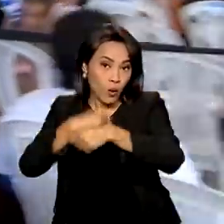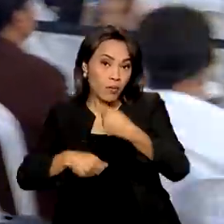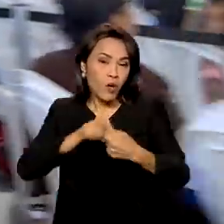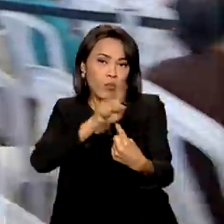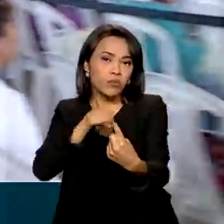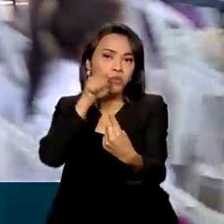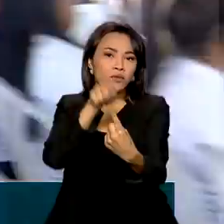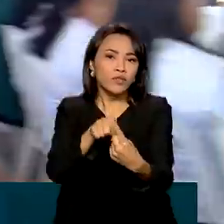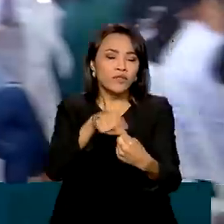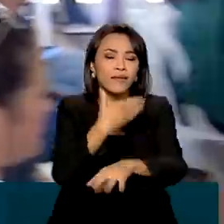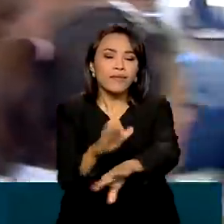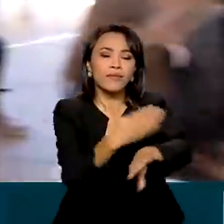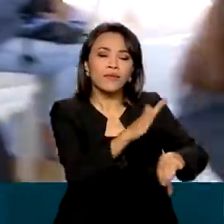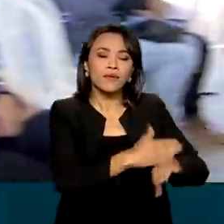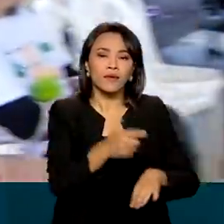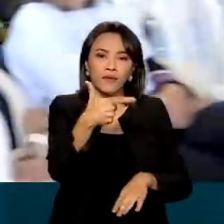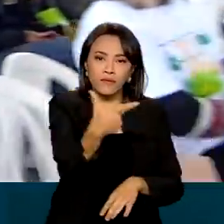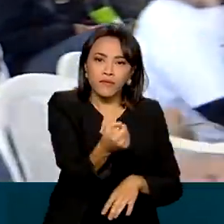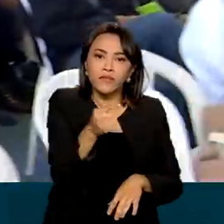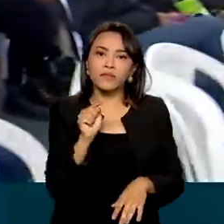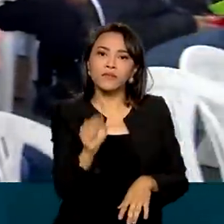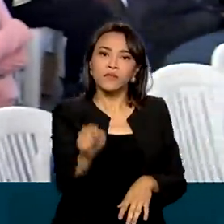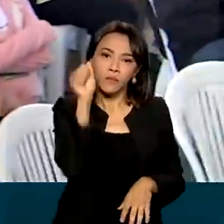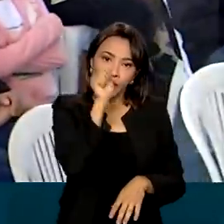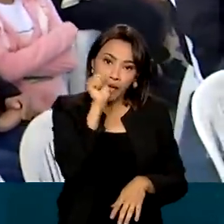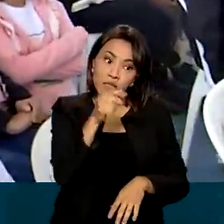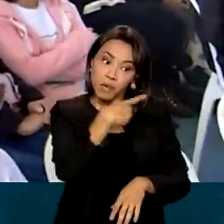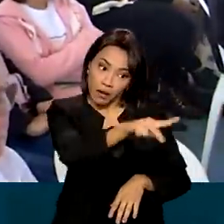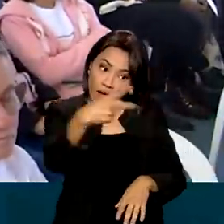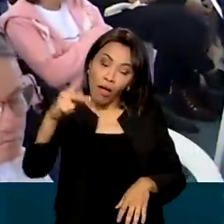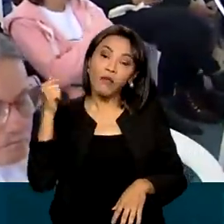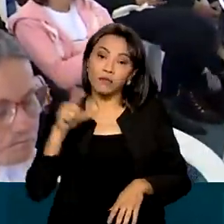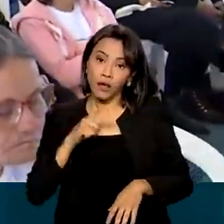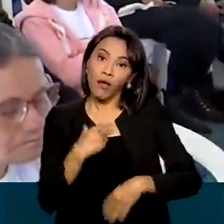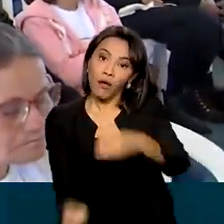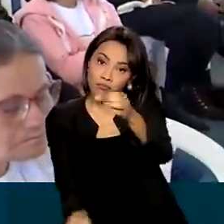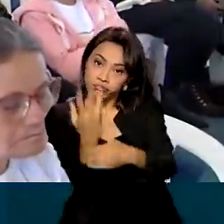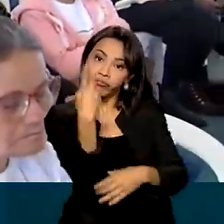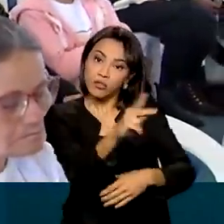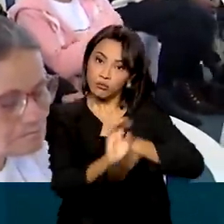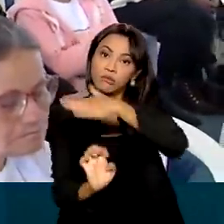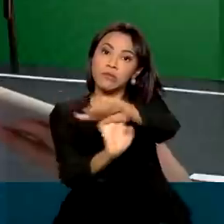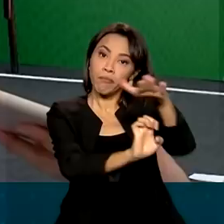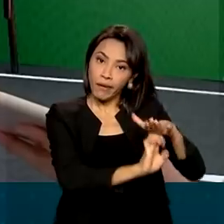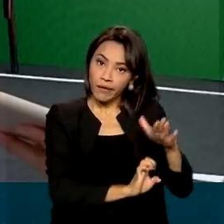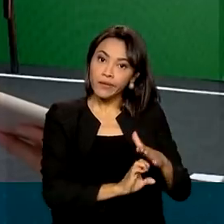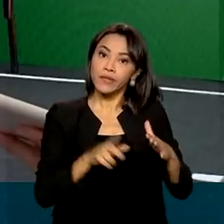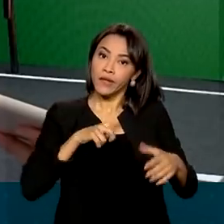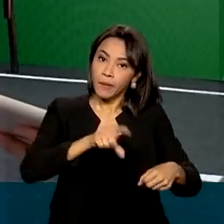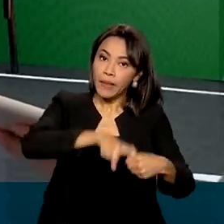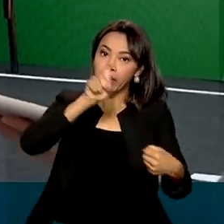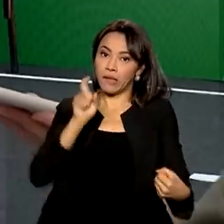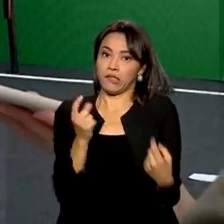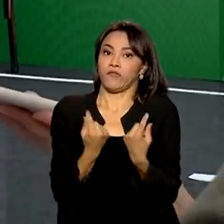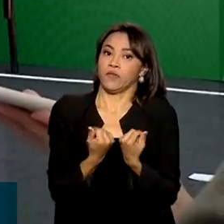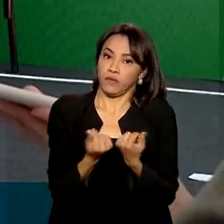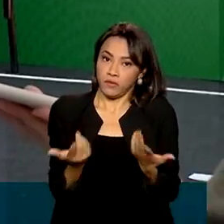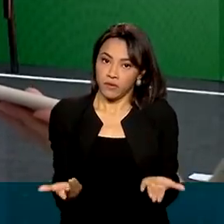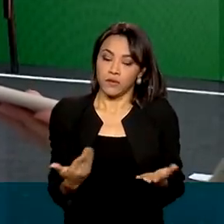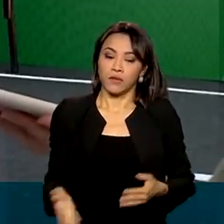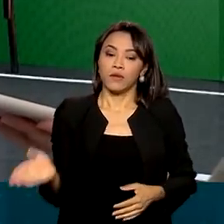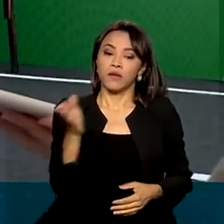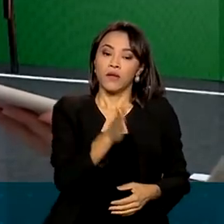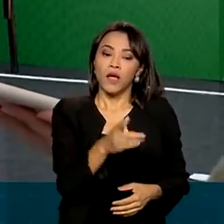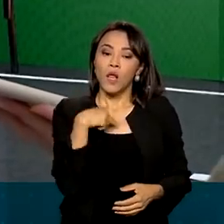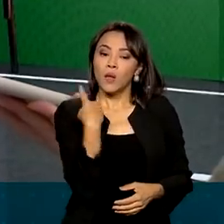mil mulheres a ter seu próprio negócio e conquistar a independência financeira. A ideia é que a gente vai desenvolvendo todos